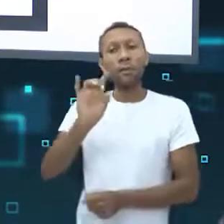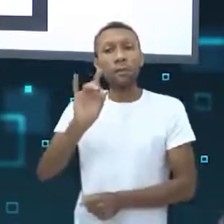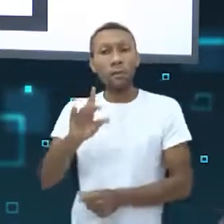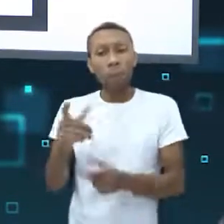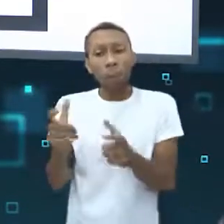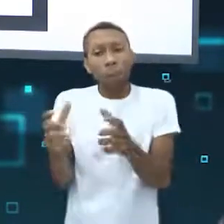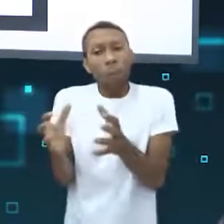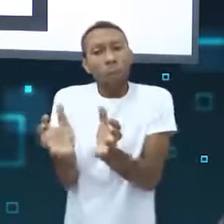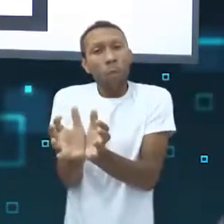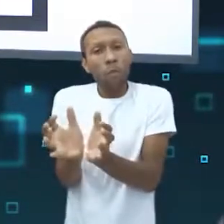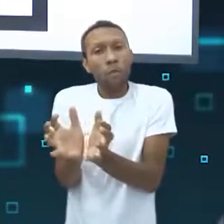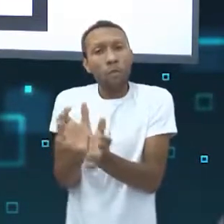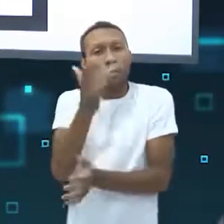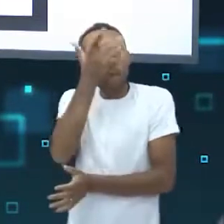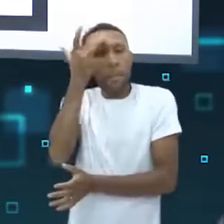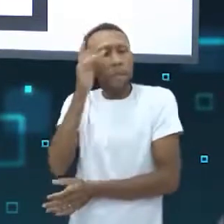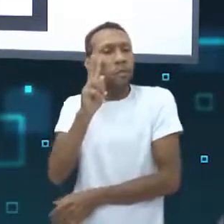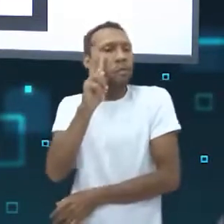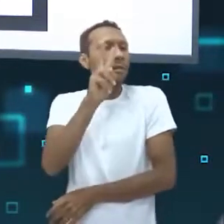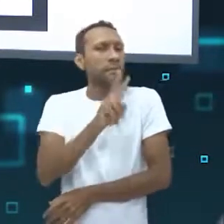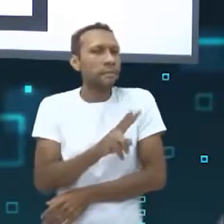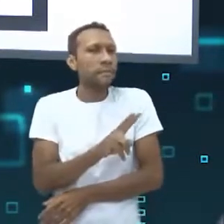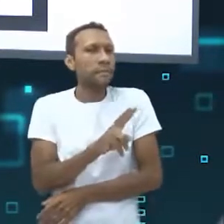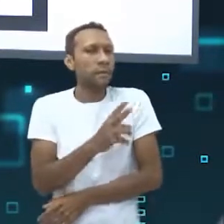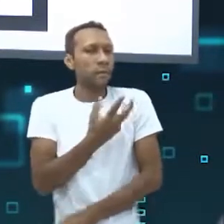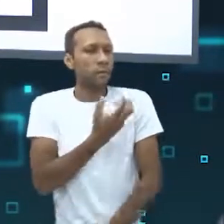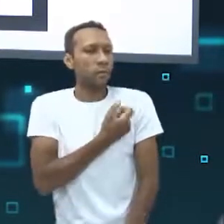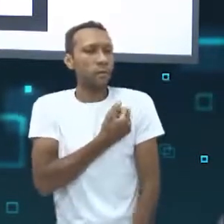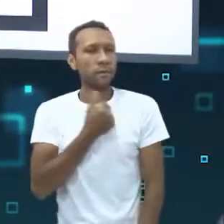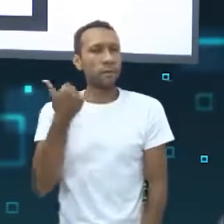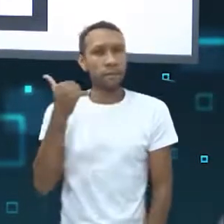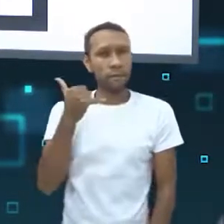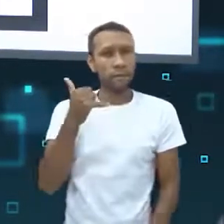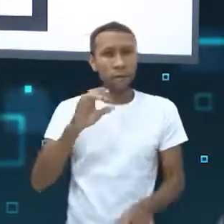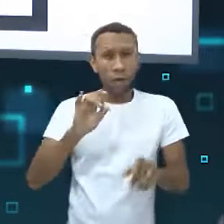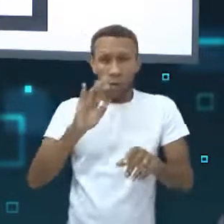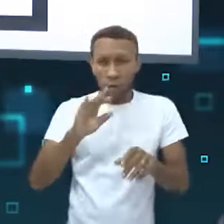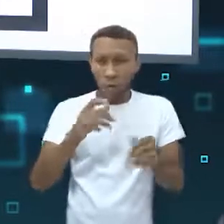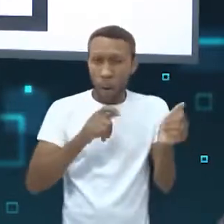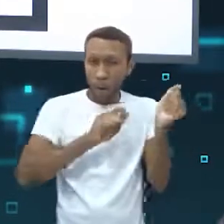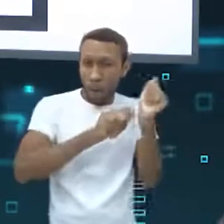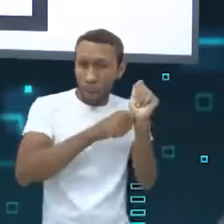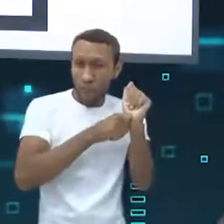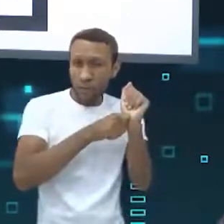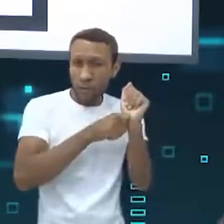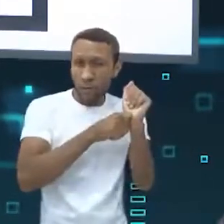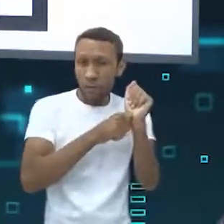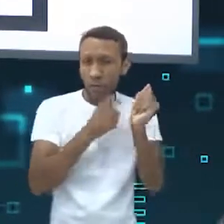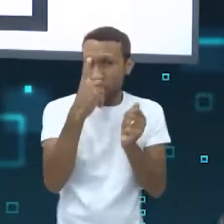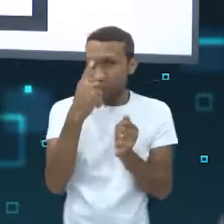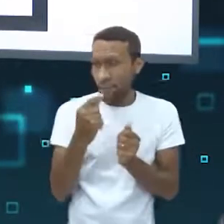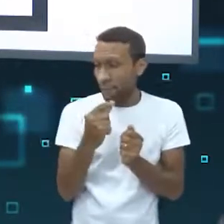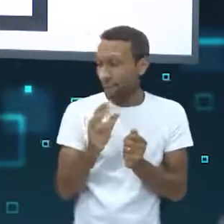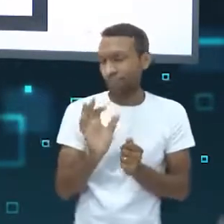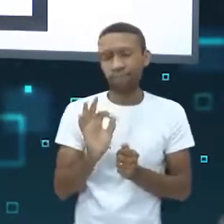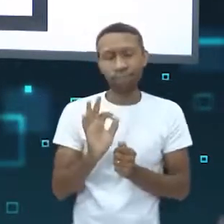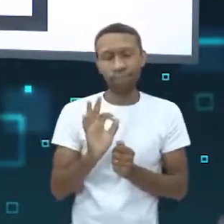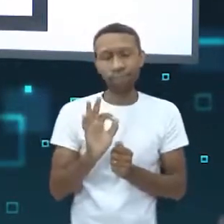restrito de pessoas possam ver o que você compartilha ali. Mas só proteger o status não é suficiente.